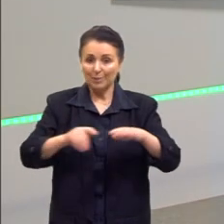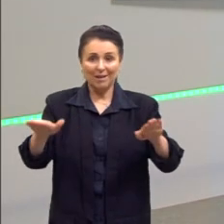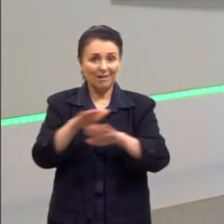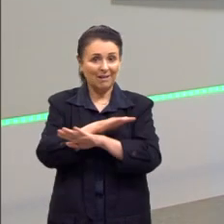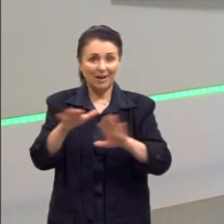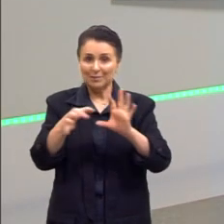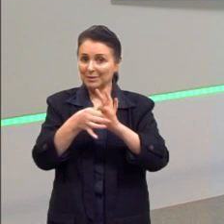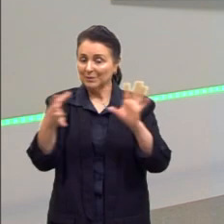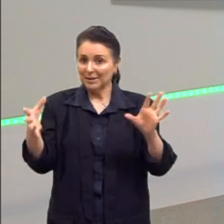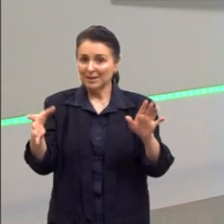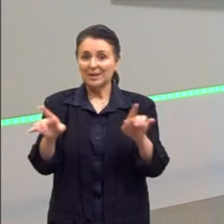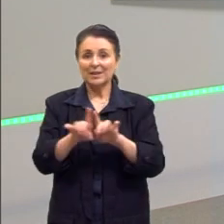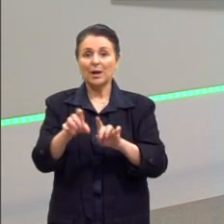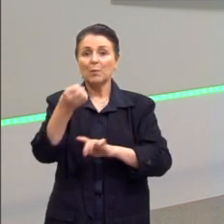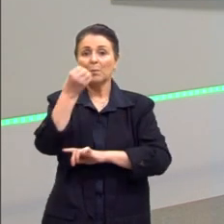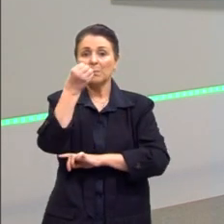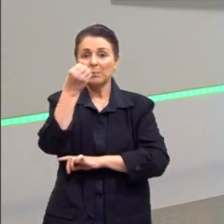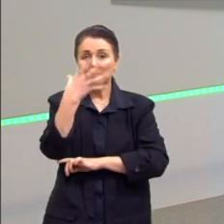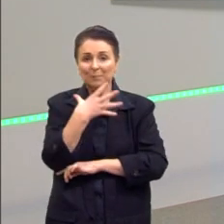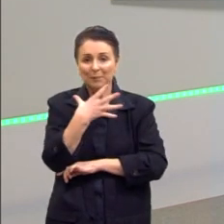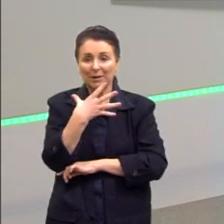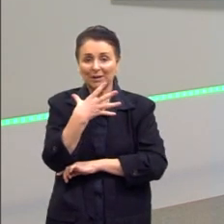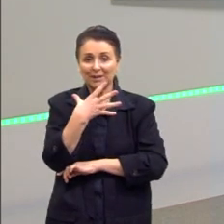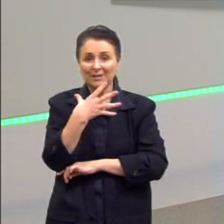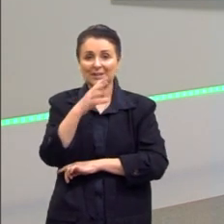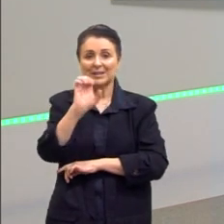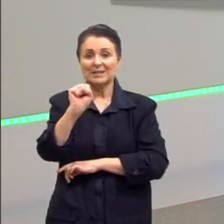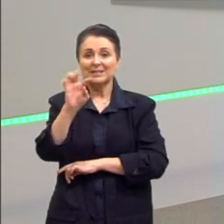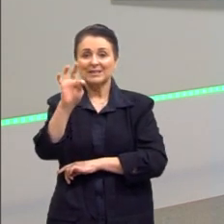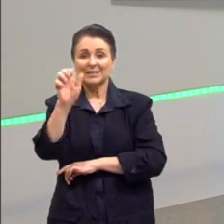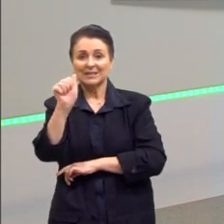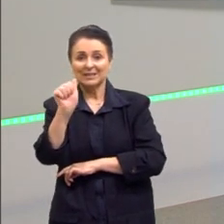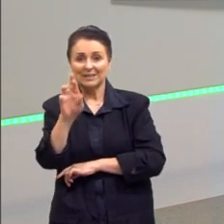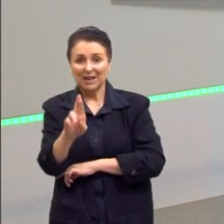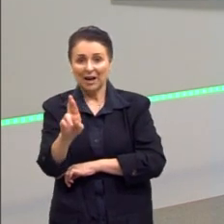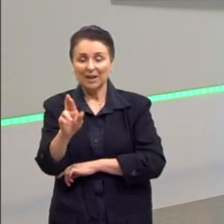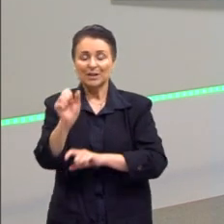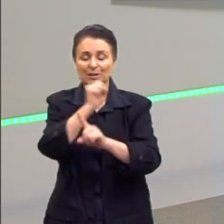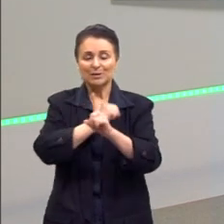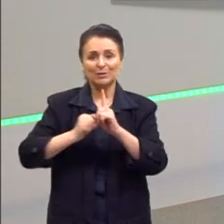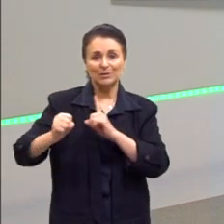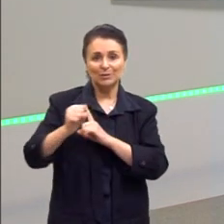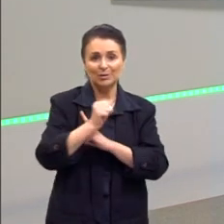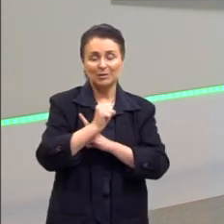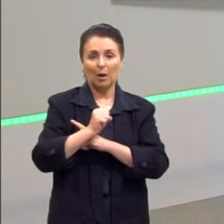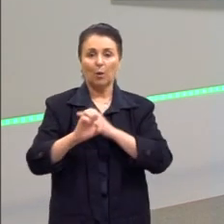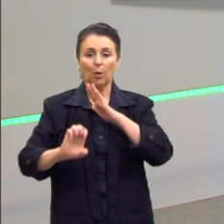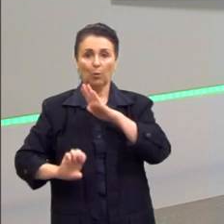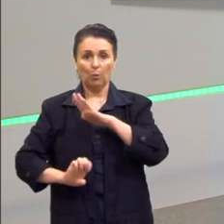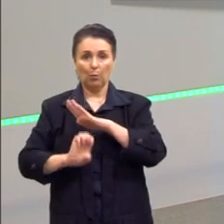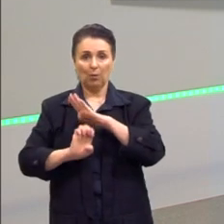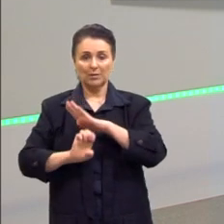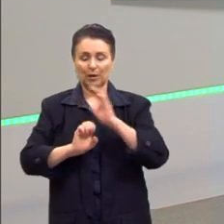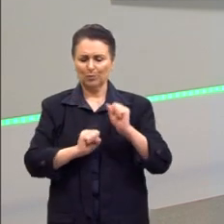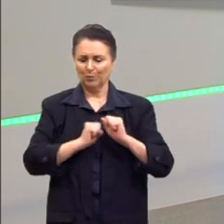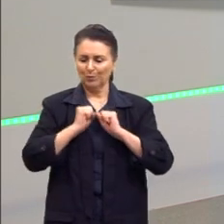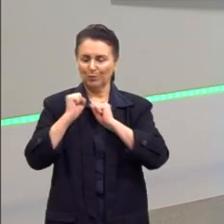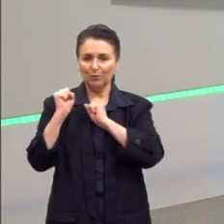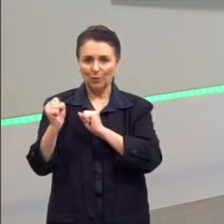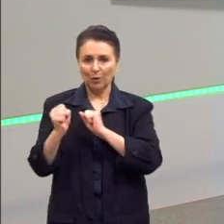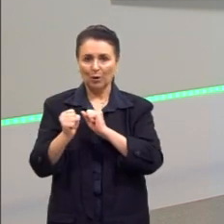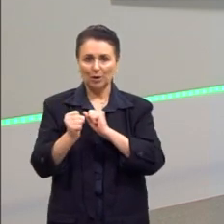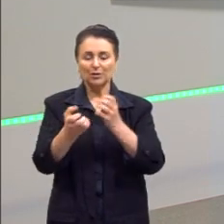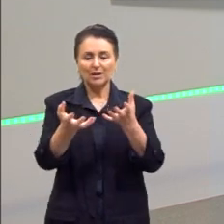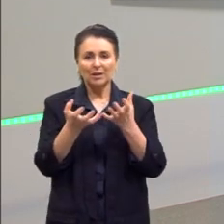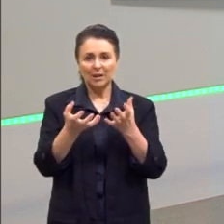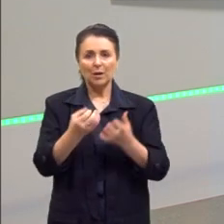inaugurar o tal do bem-estar social, o Estado de bem-estar social, que é um Estado forte que tenta assegurar uma boa vida para a sua